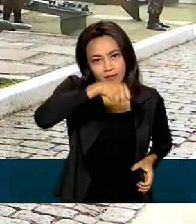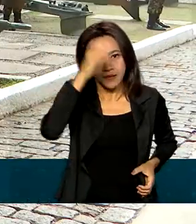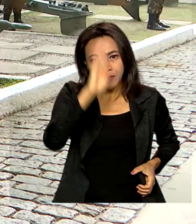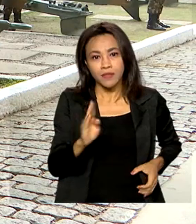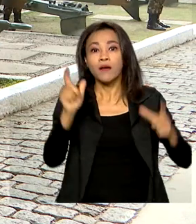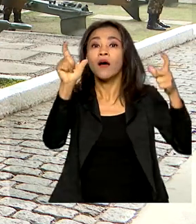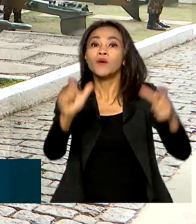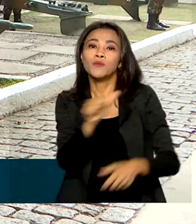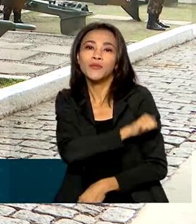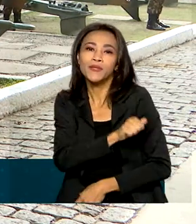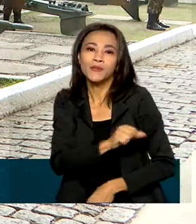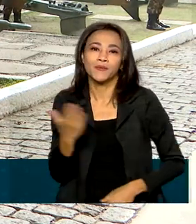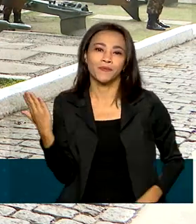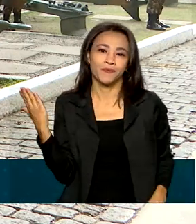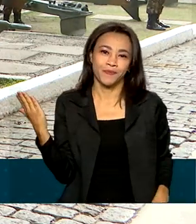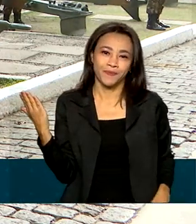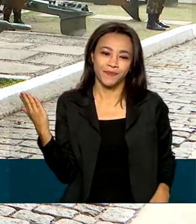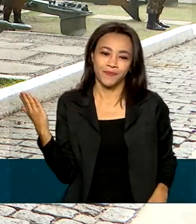Janeiro. Fogo!